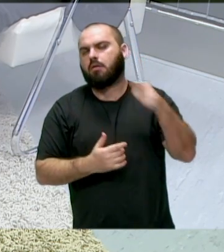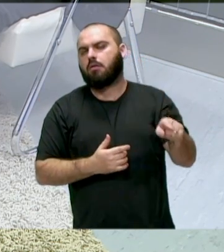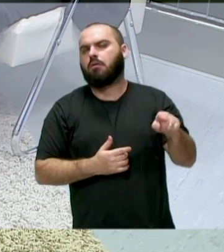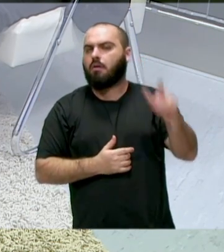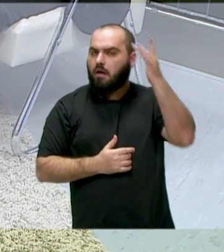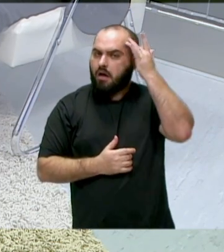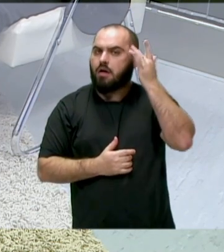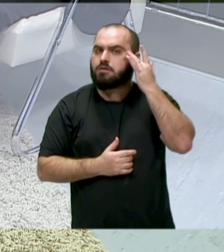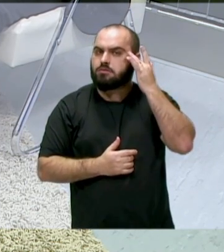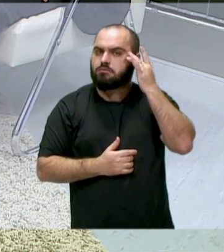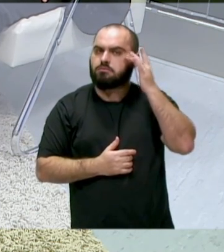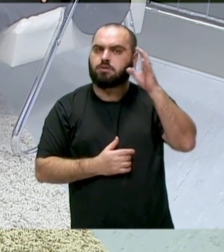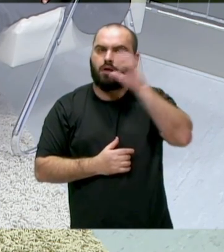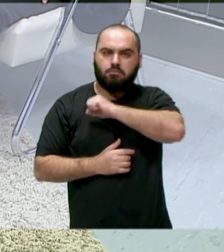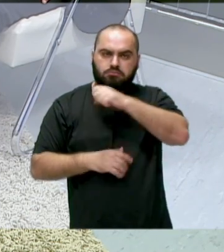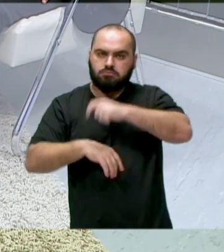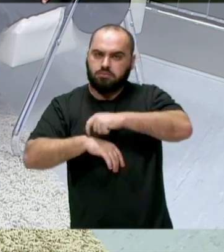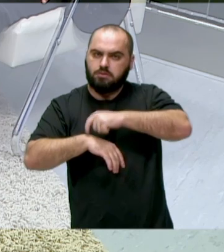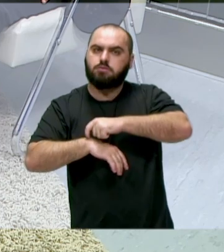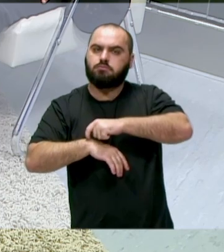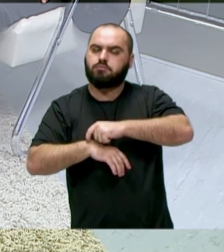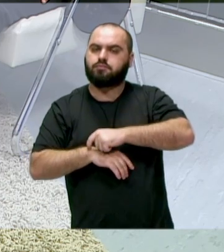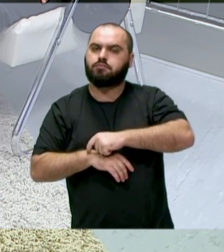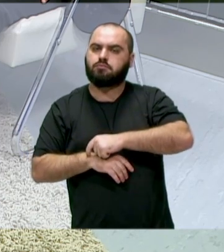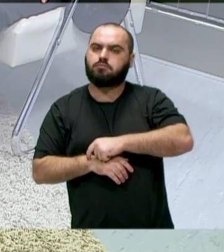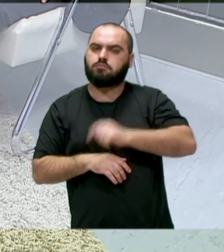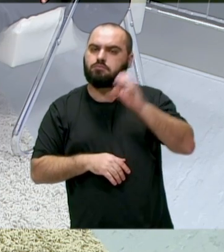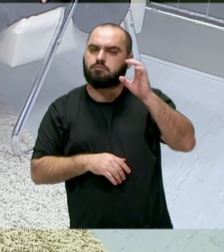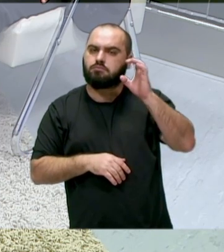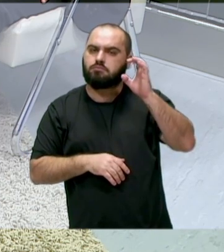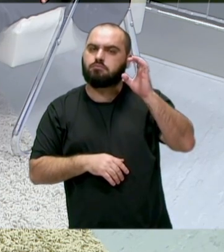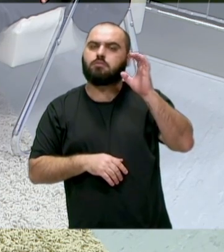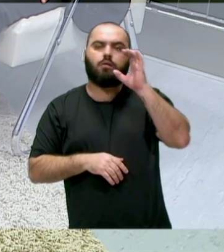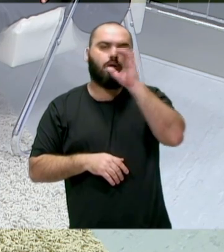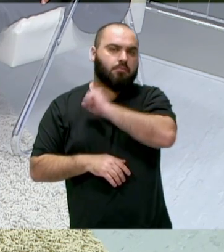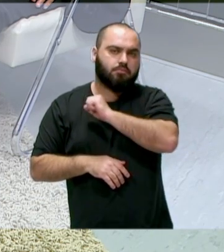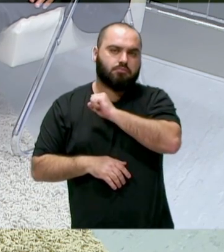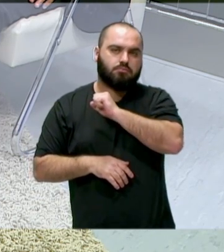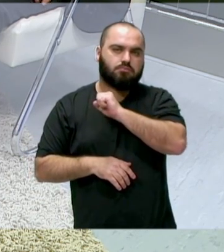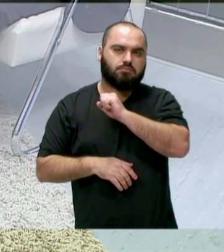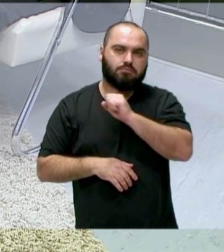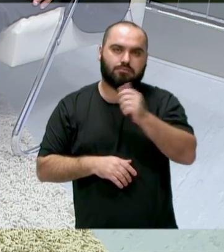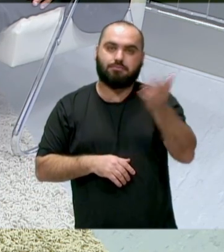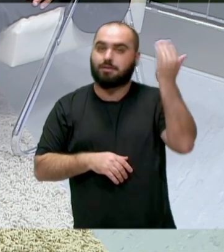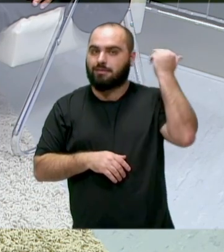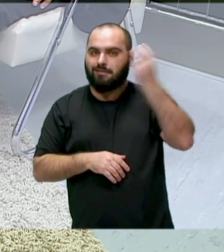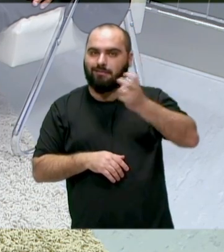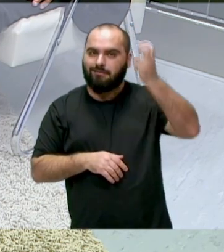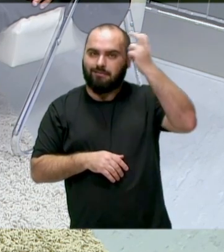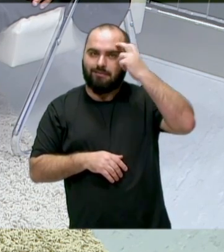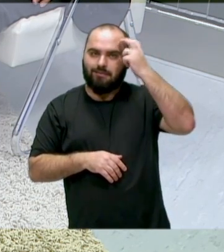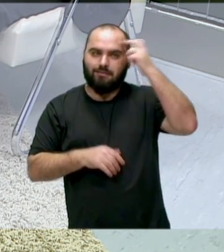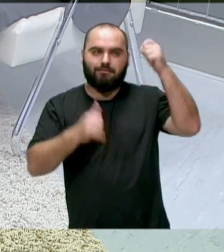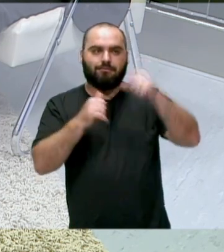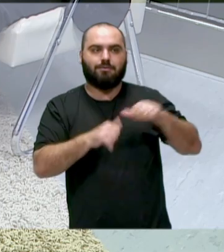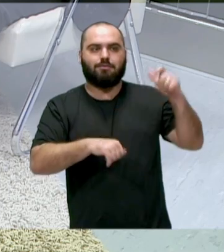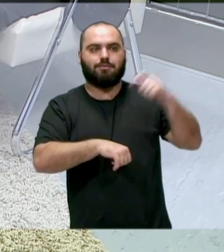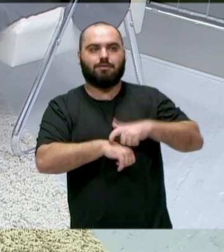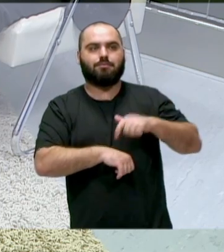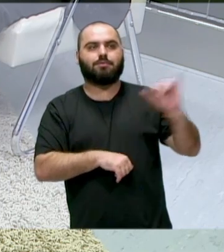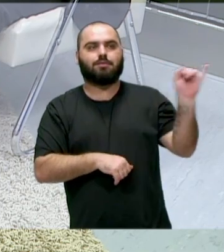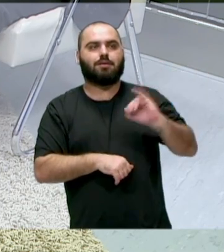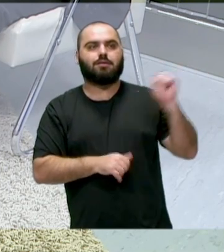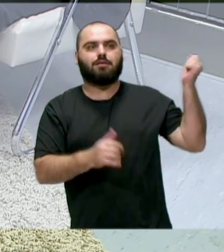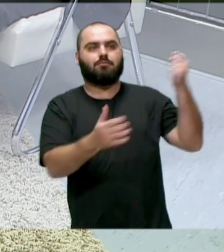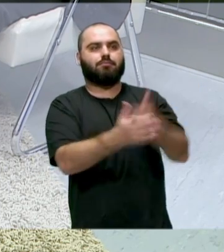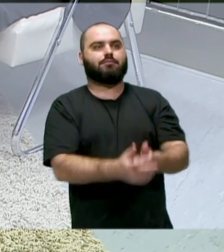acredito que num curto espaço de tempo vai, querendo ou não, era cultural, né? Já até, por muito tempo, Itajaí é